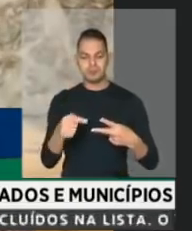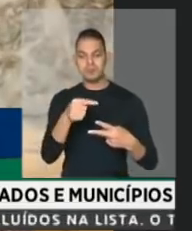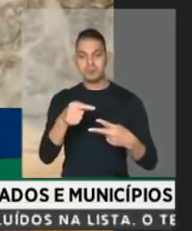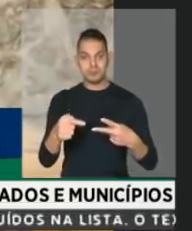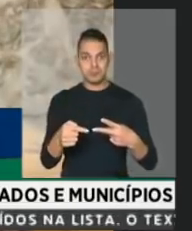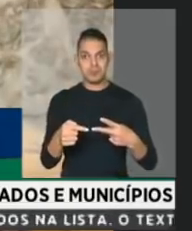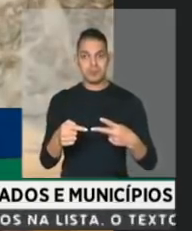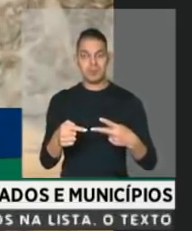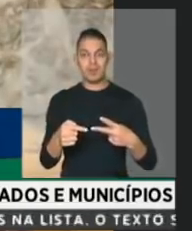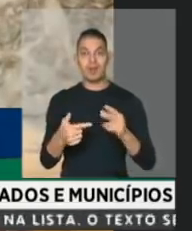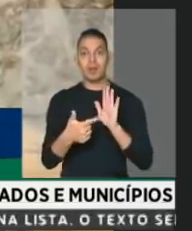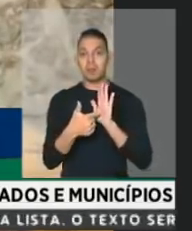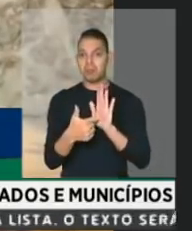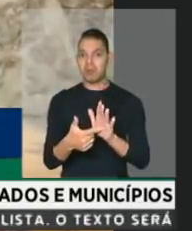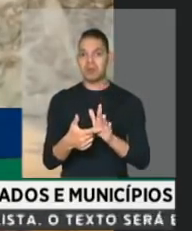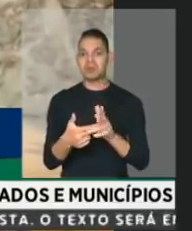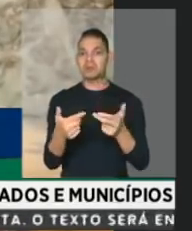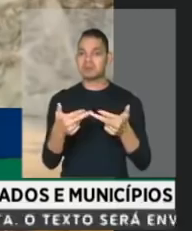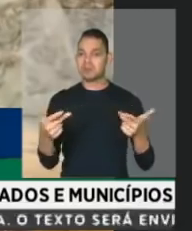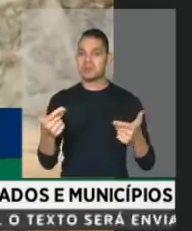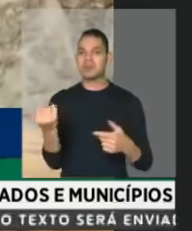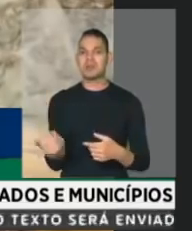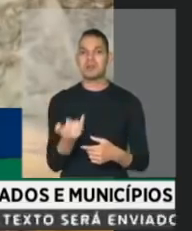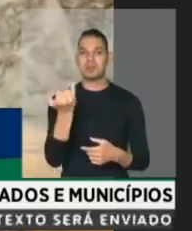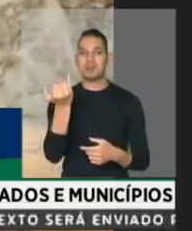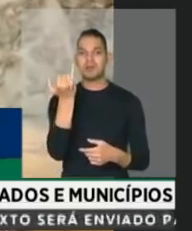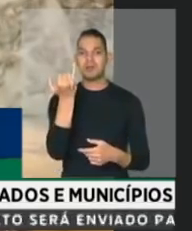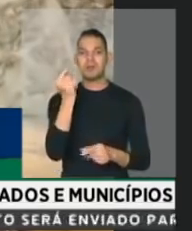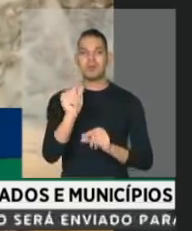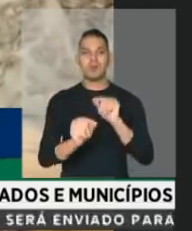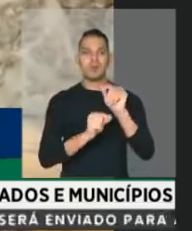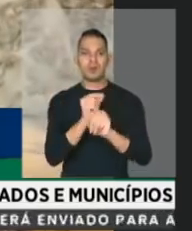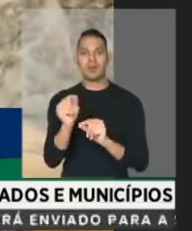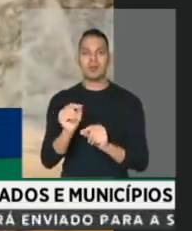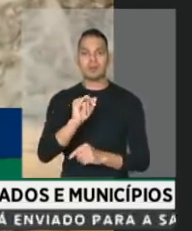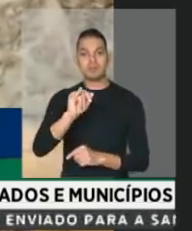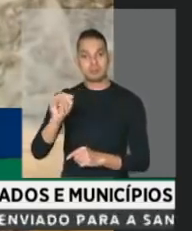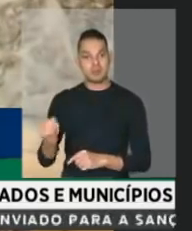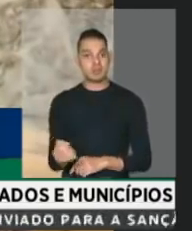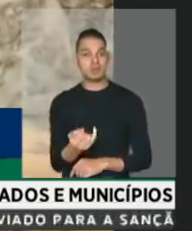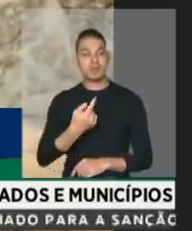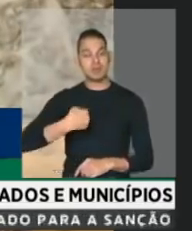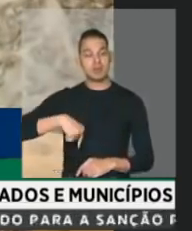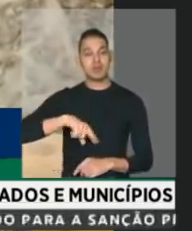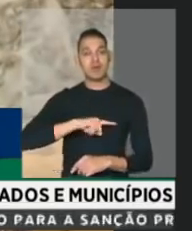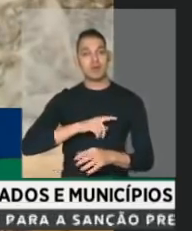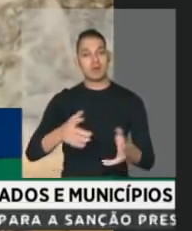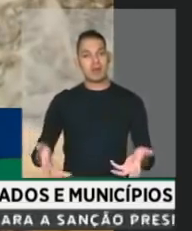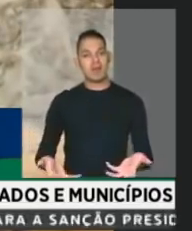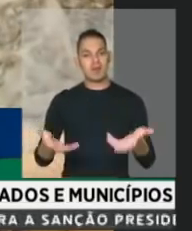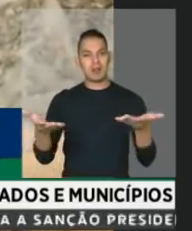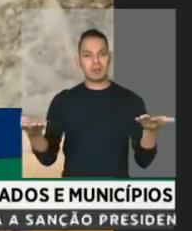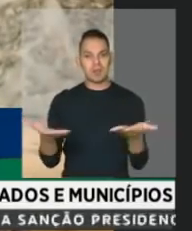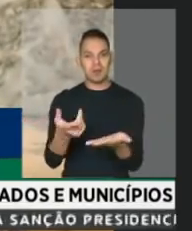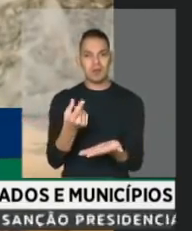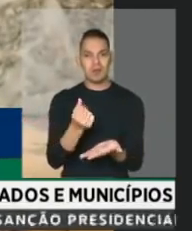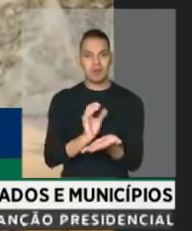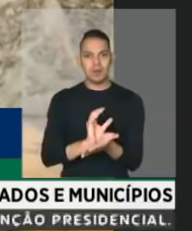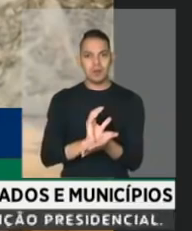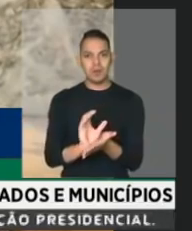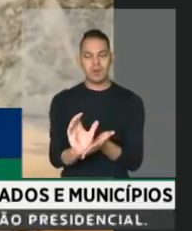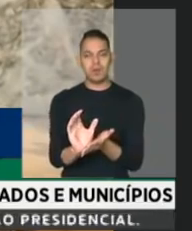muito importante, que é exatamente a possibilidade de nós reforçarmos nesse momento os recursos